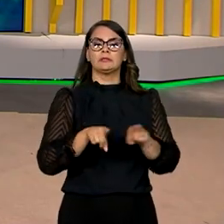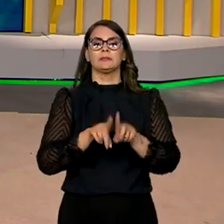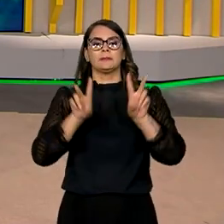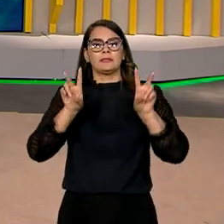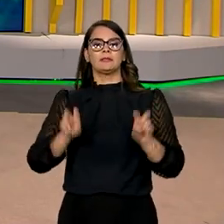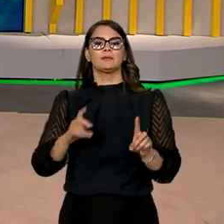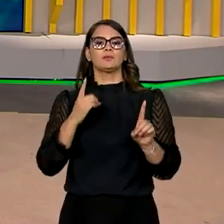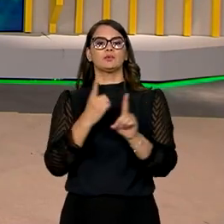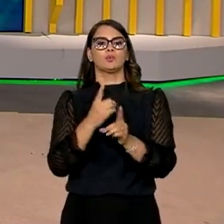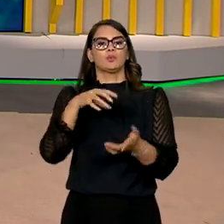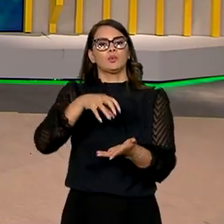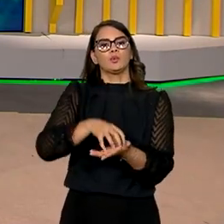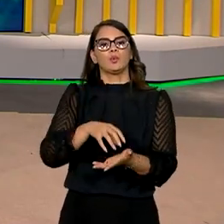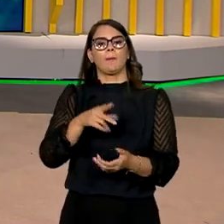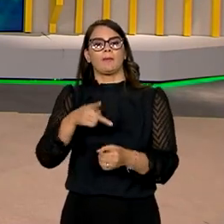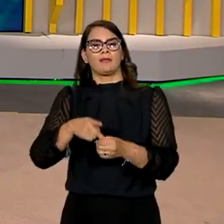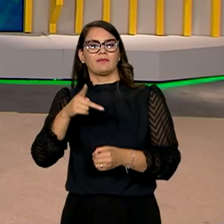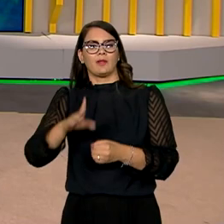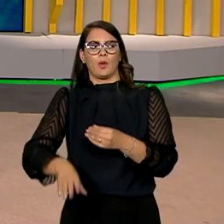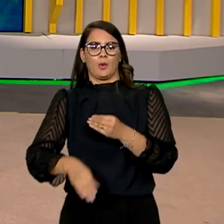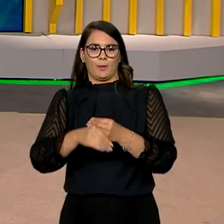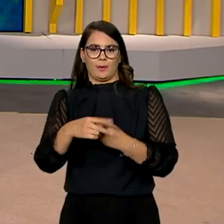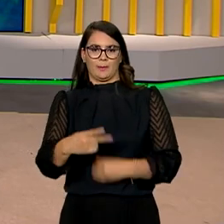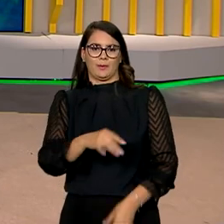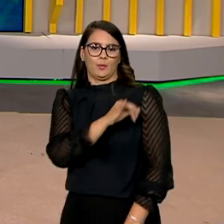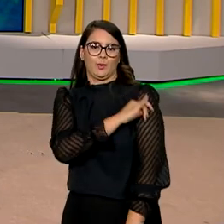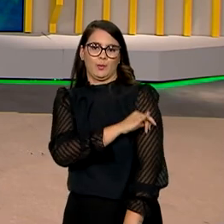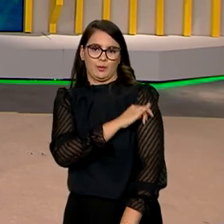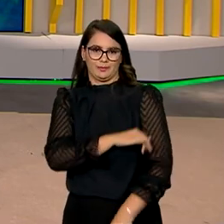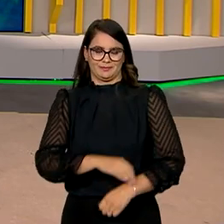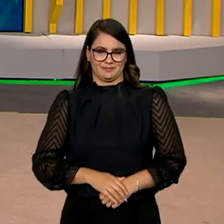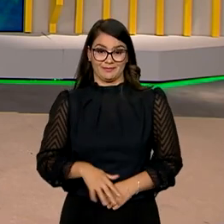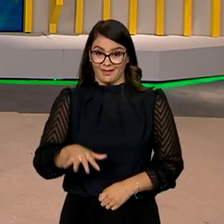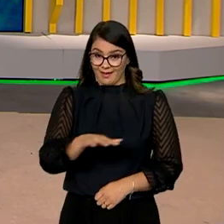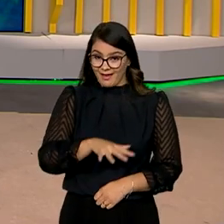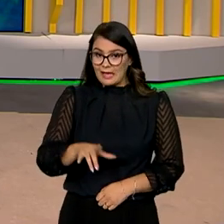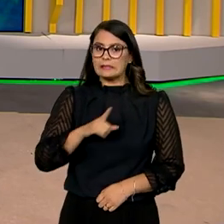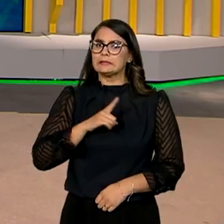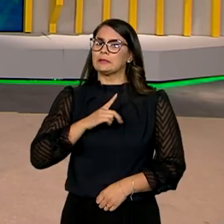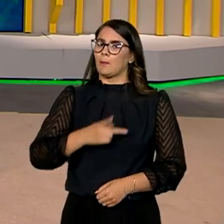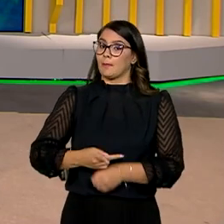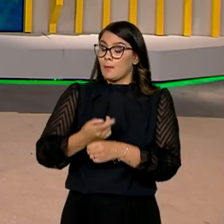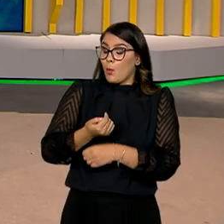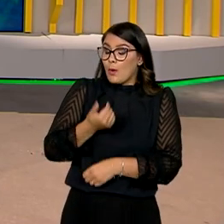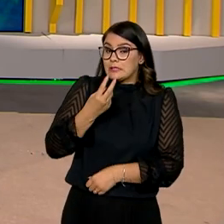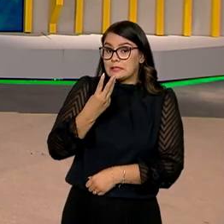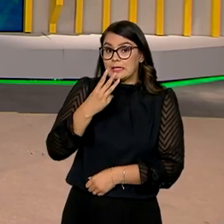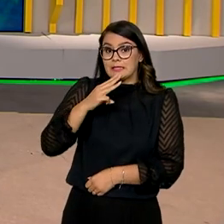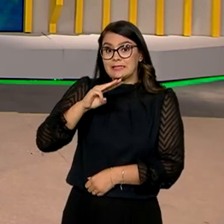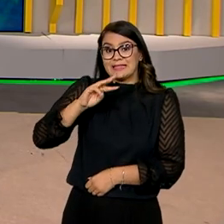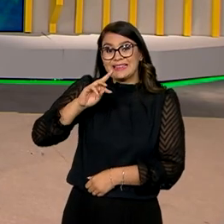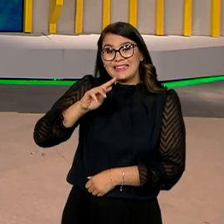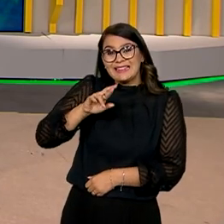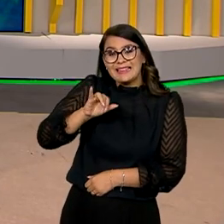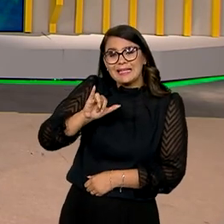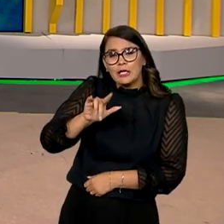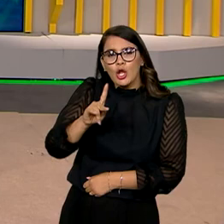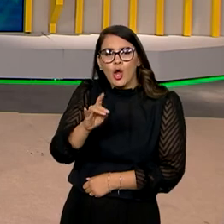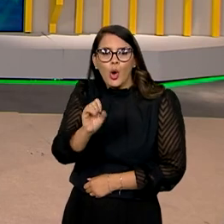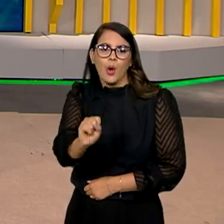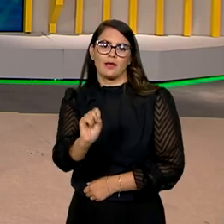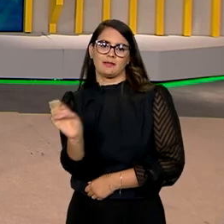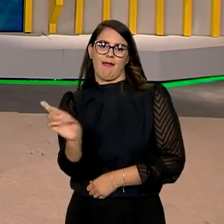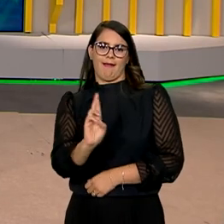de um encontro de entidades de previdência complementar no Rio de Janeiro. O setor tem um patrimônio de quase 3 trilhões de